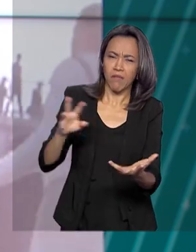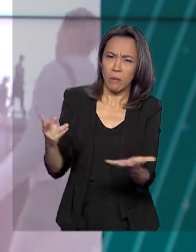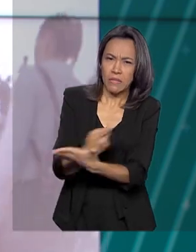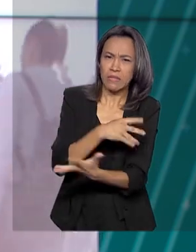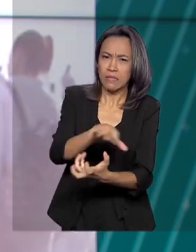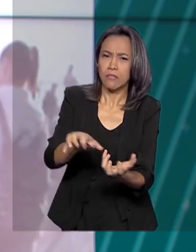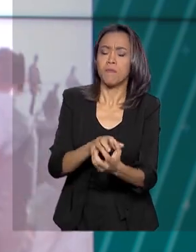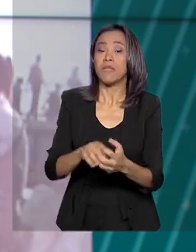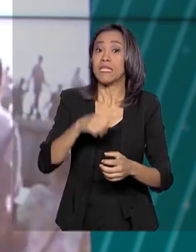122 mortes.